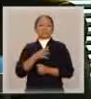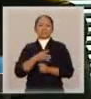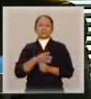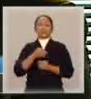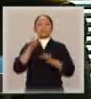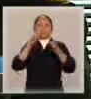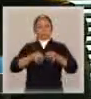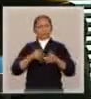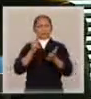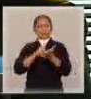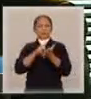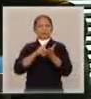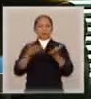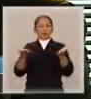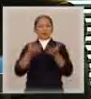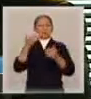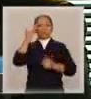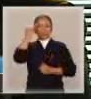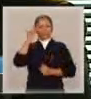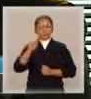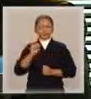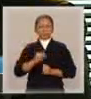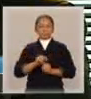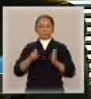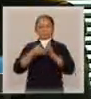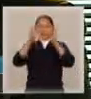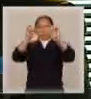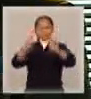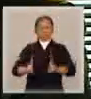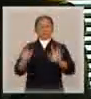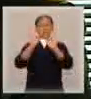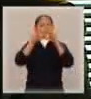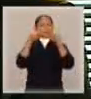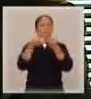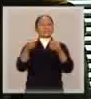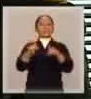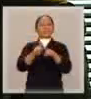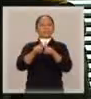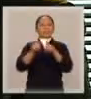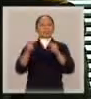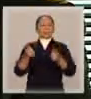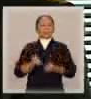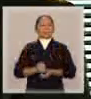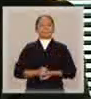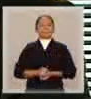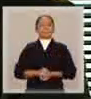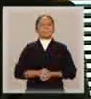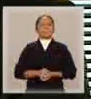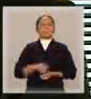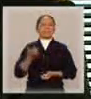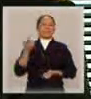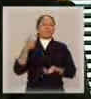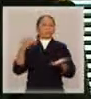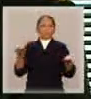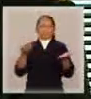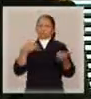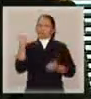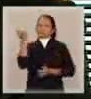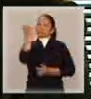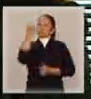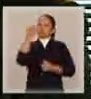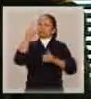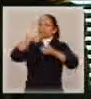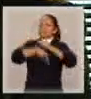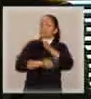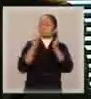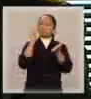inovadora. Traz aqui conceitos que o direito de família nunca se aprofundou tanto, nunca